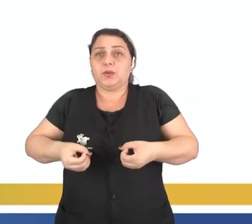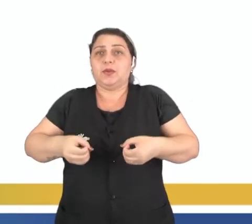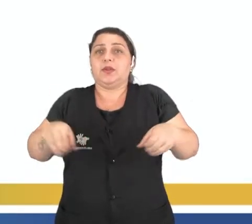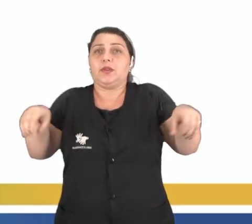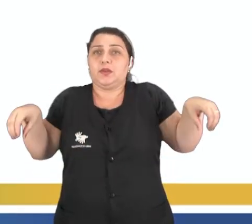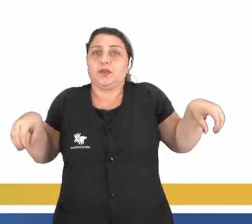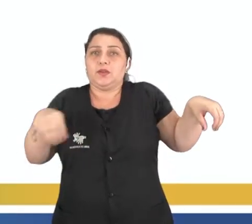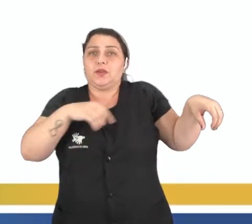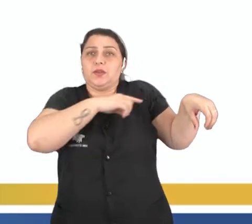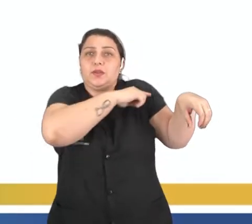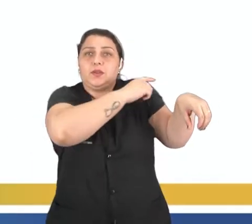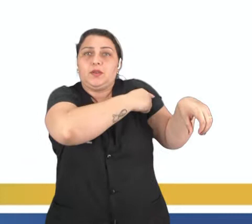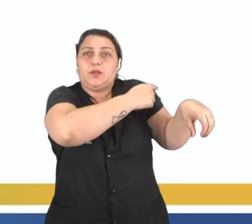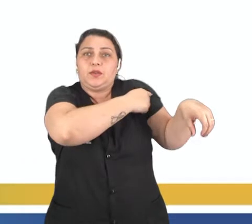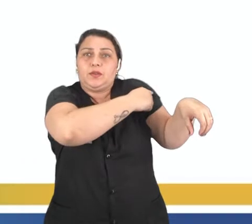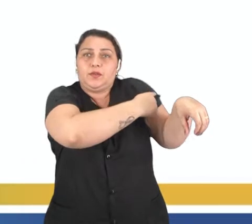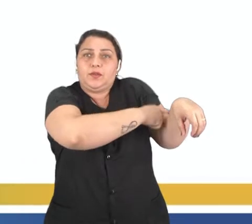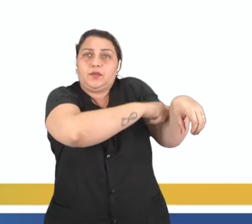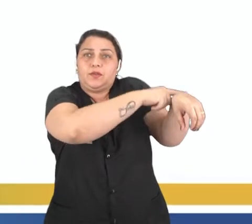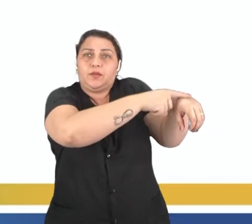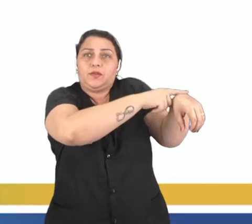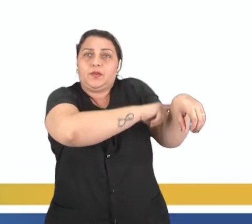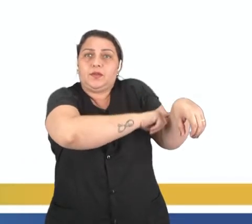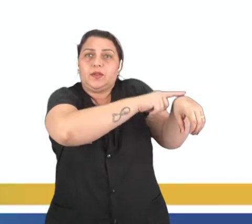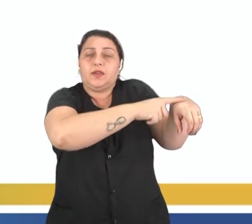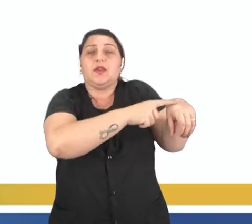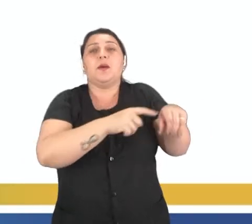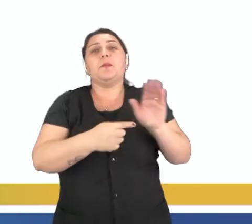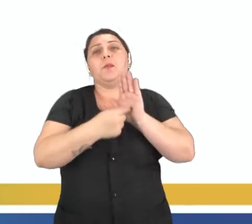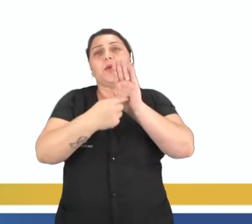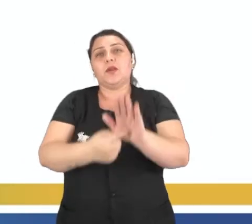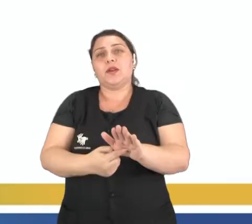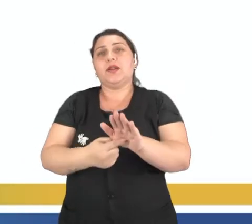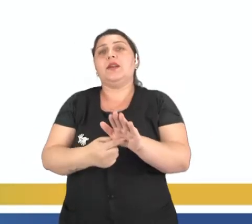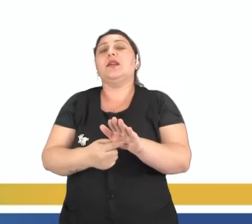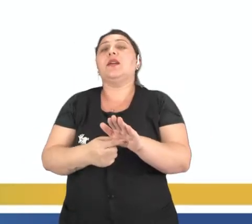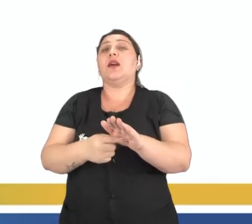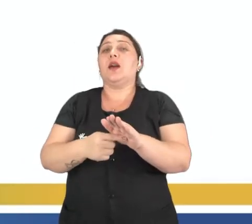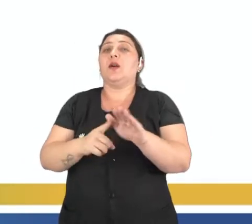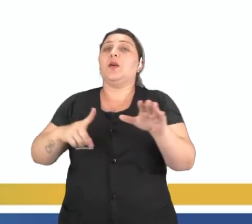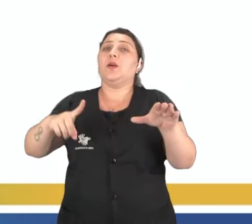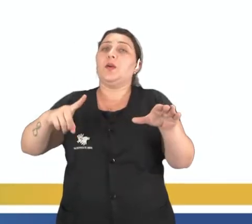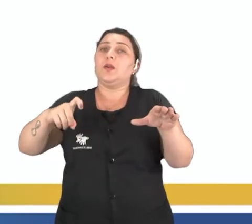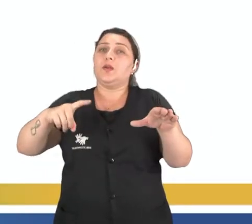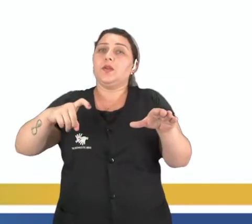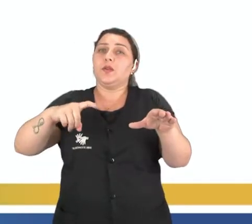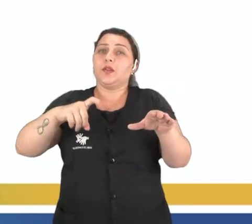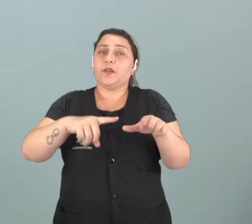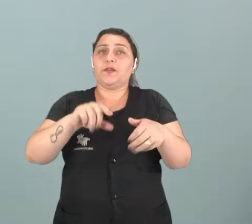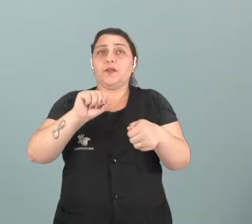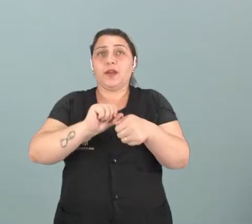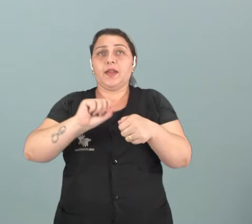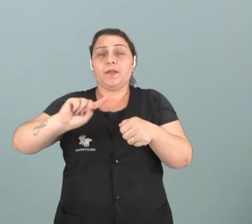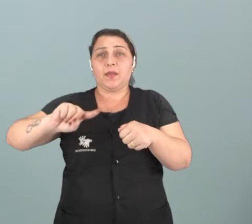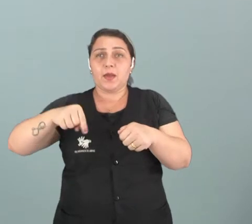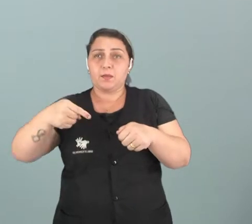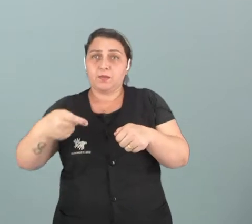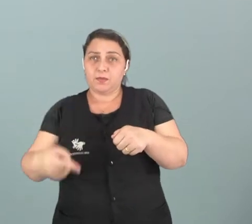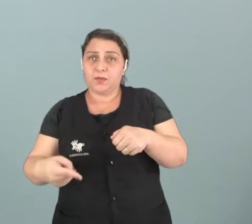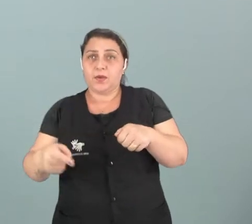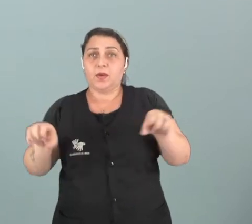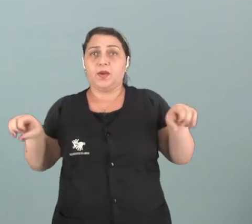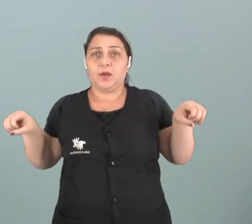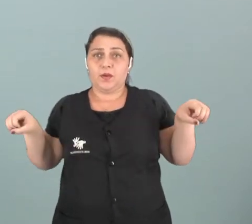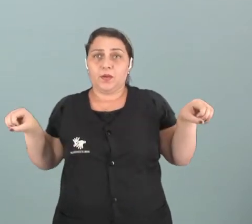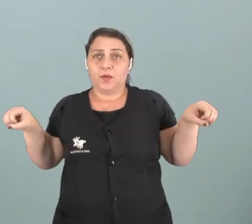uterinas e ovários, vai mais ou menos mostrar pra vocês o caminho que o espermatozoide ele faz depois que ele é